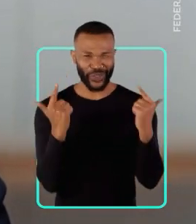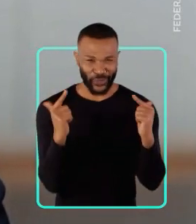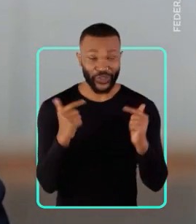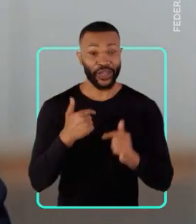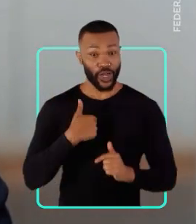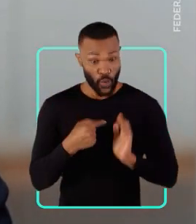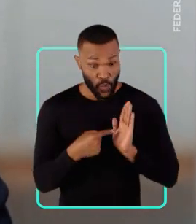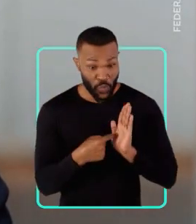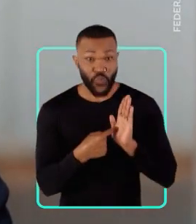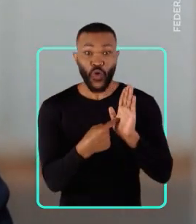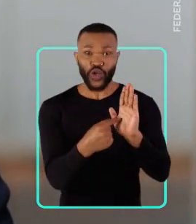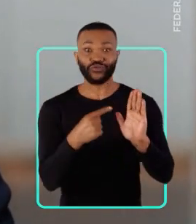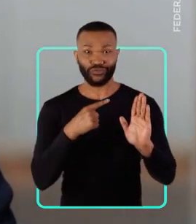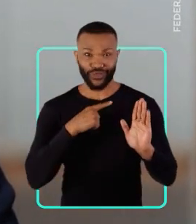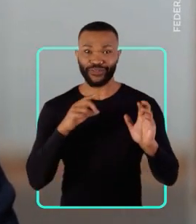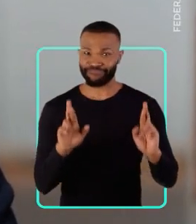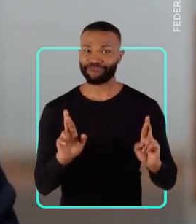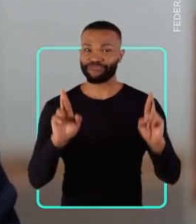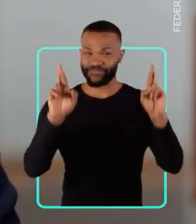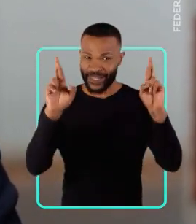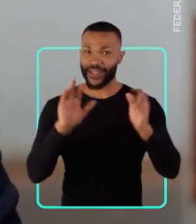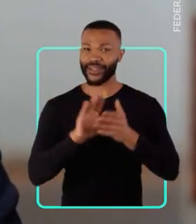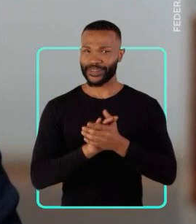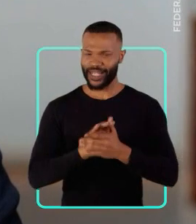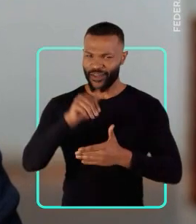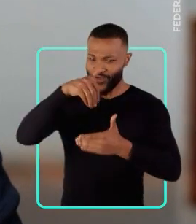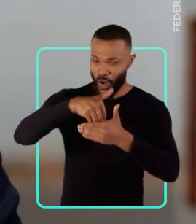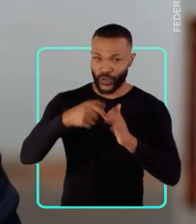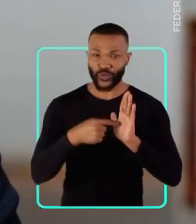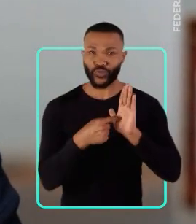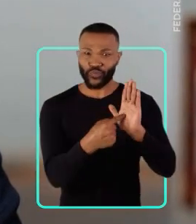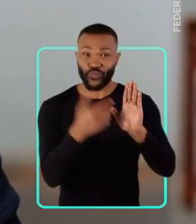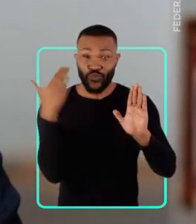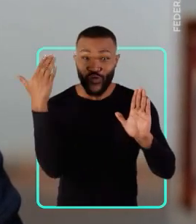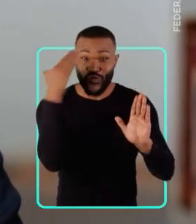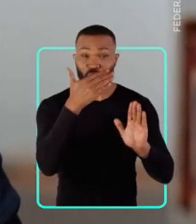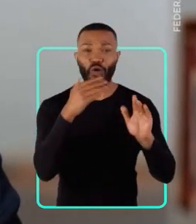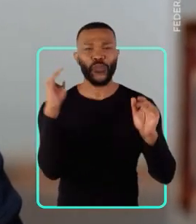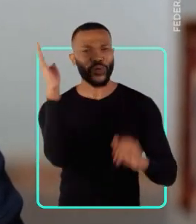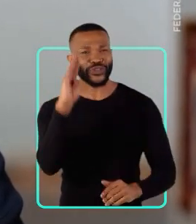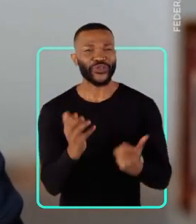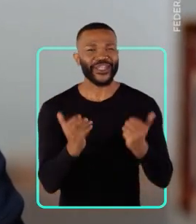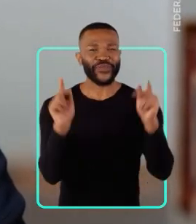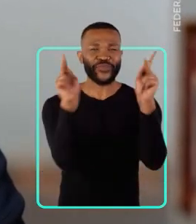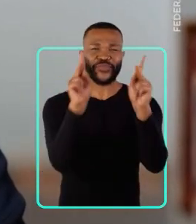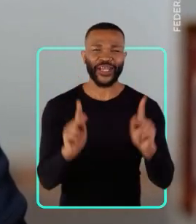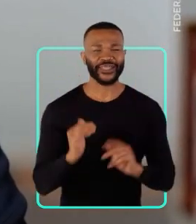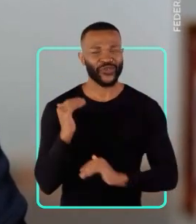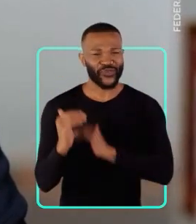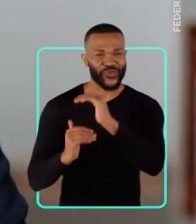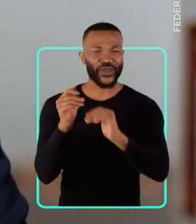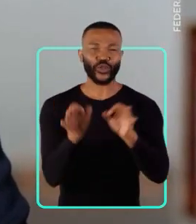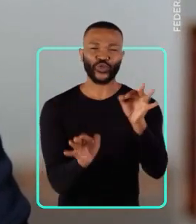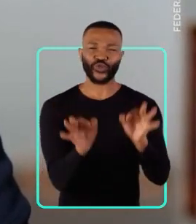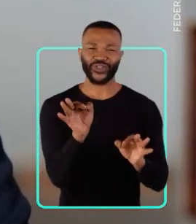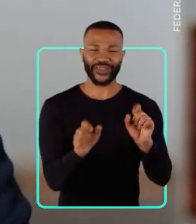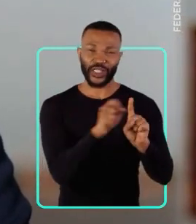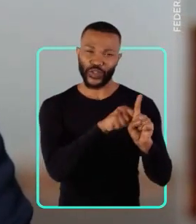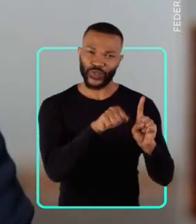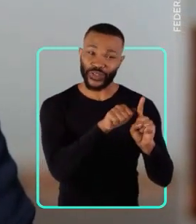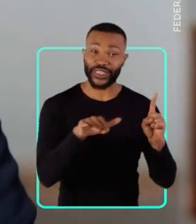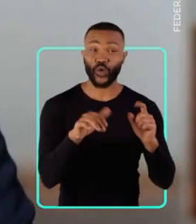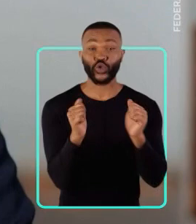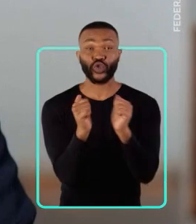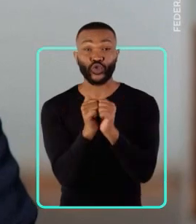quero mostrar que há sim uma esperança. As urnas comprovaram que o Brasil quer paz, desenvolvimento e justiça social com